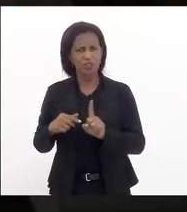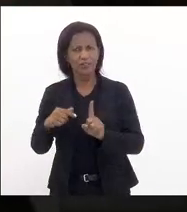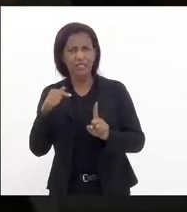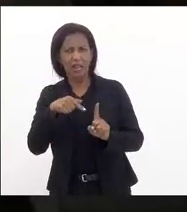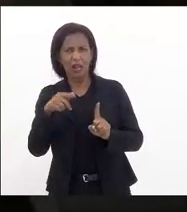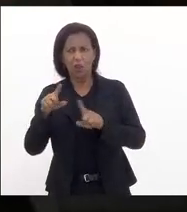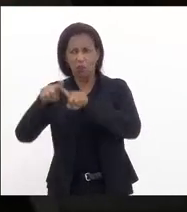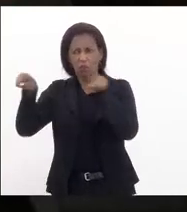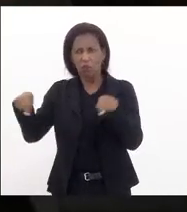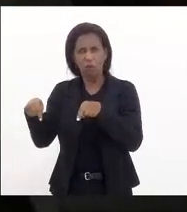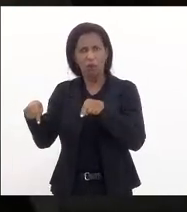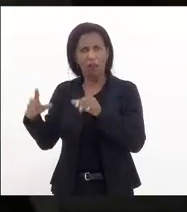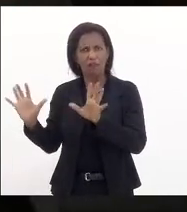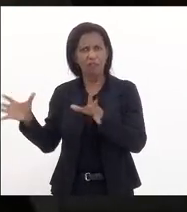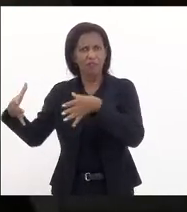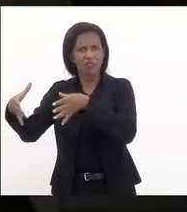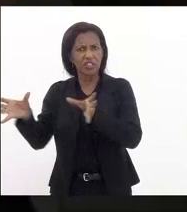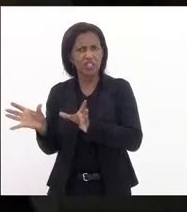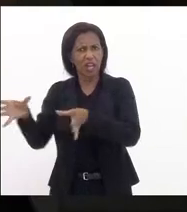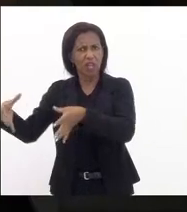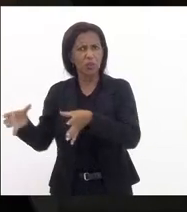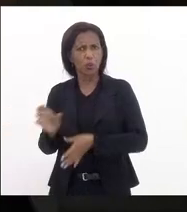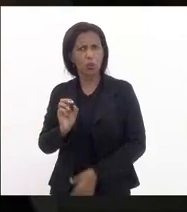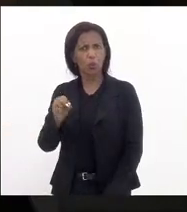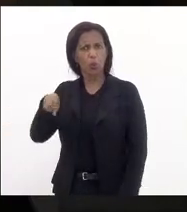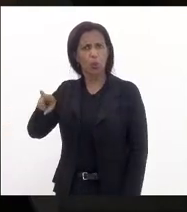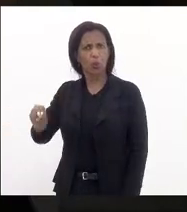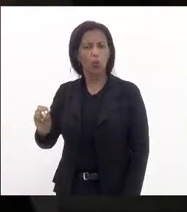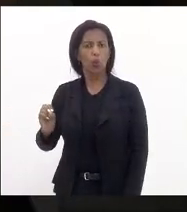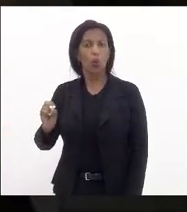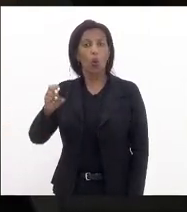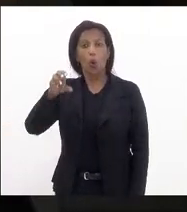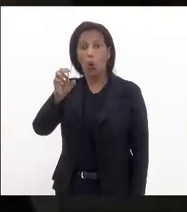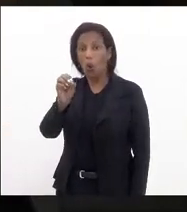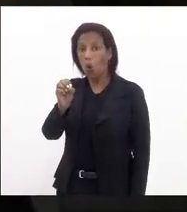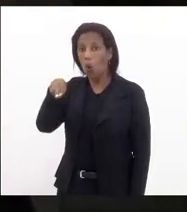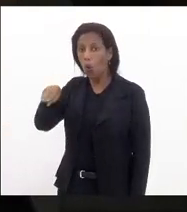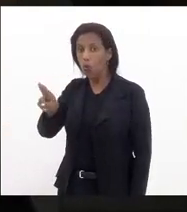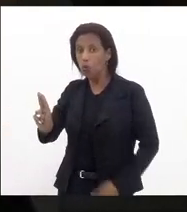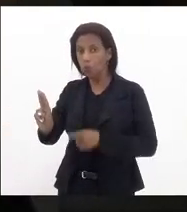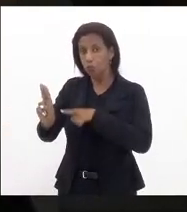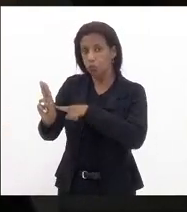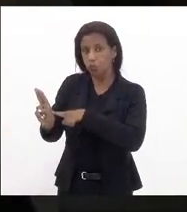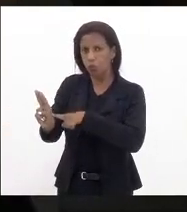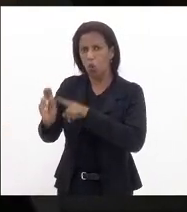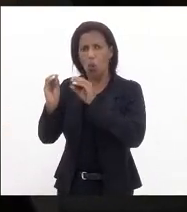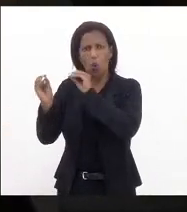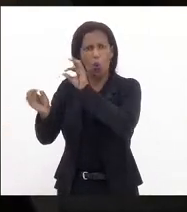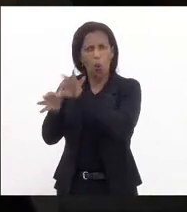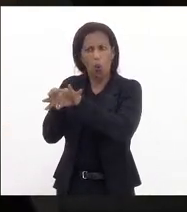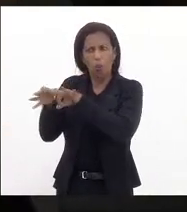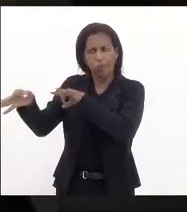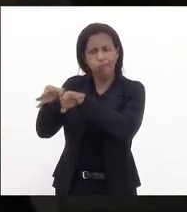fechado pois é da ONU como a ONU é um organismo internacional que